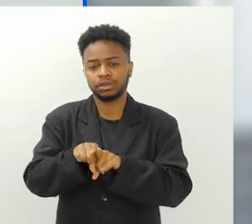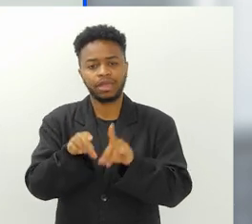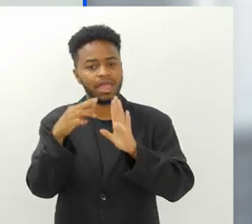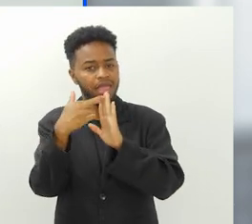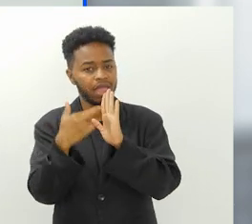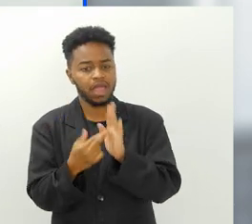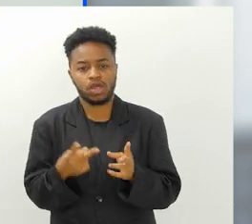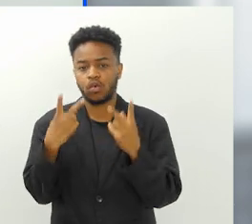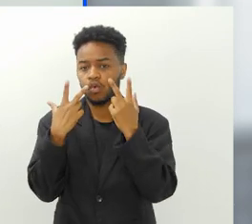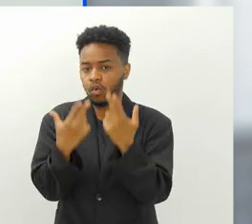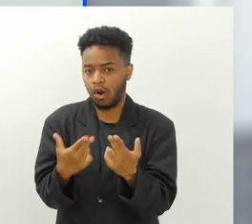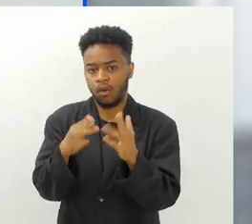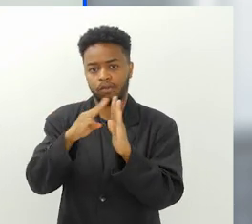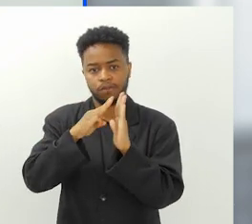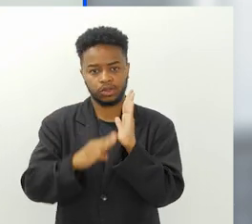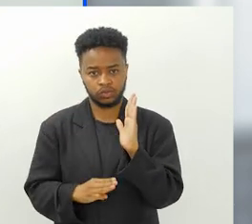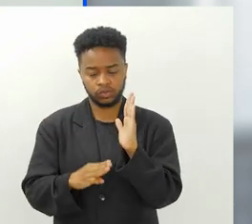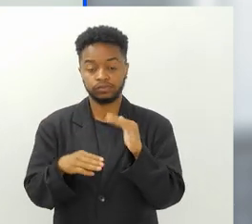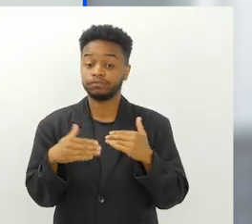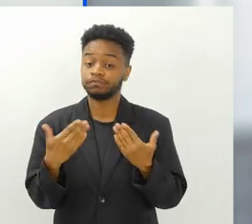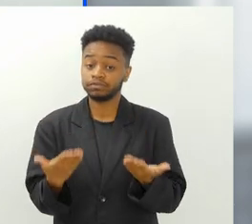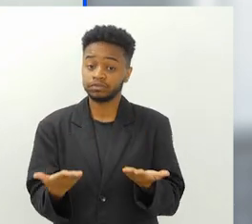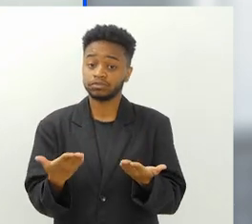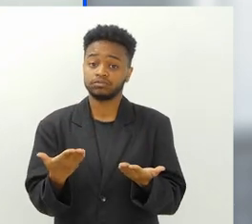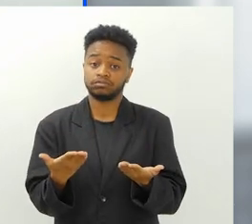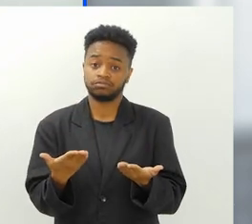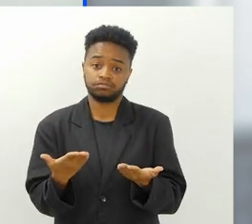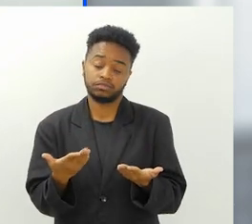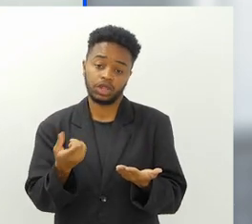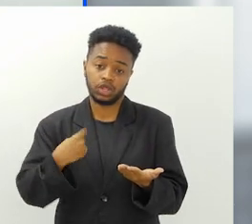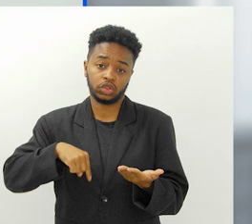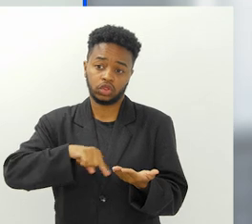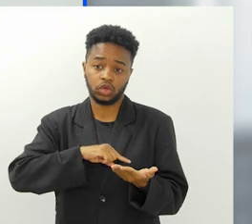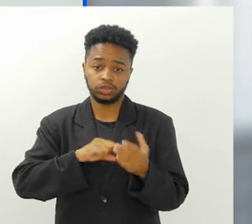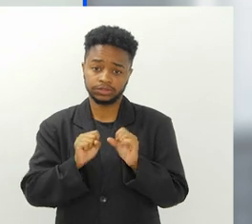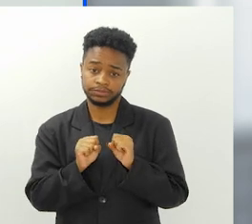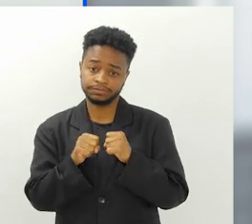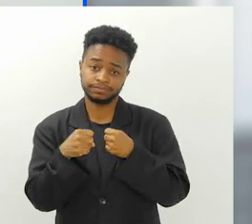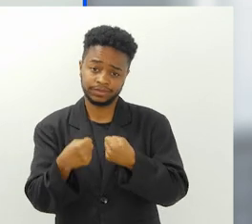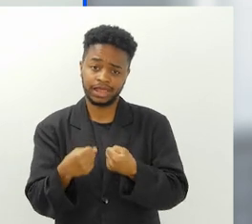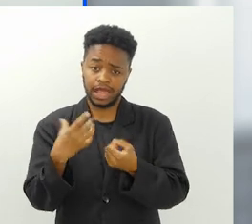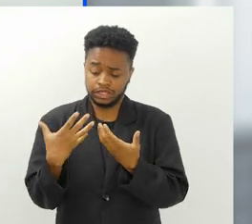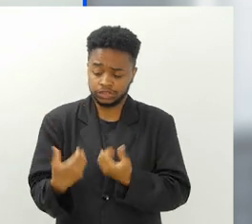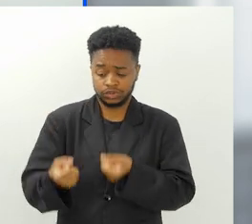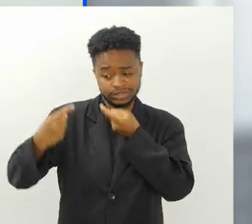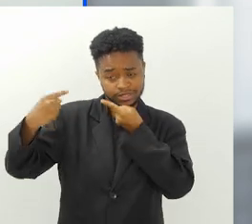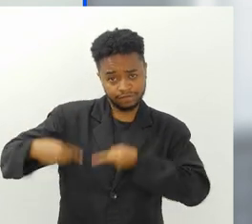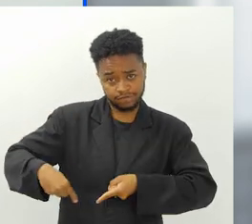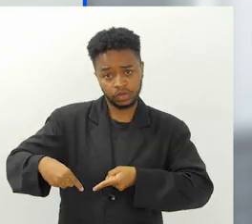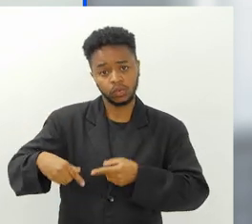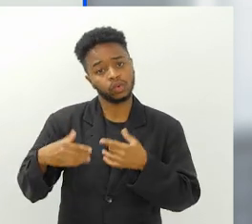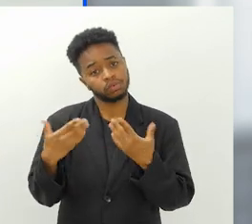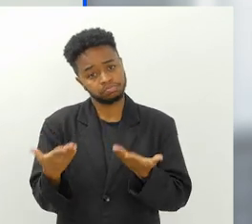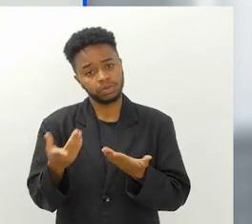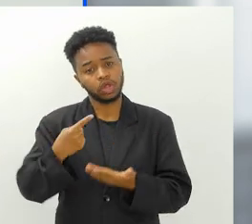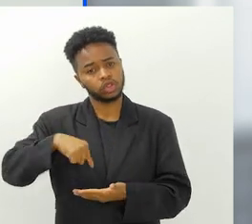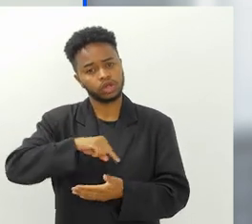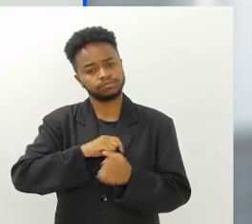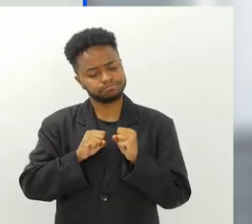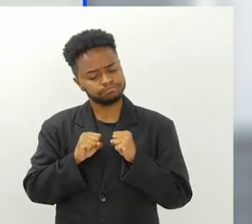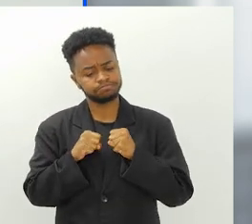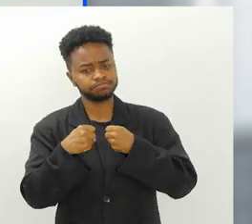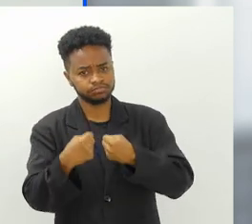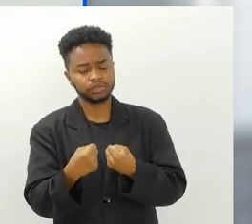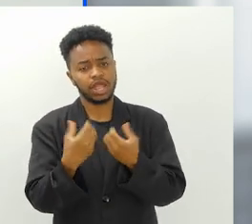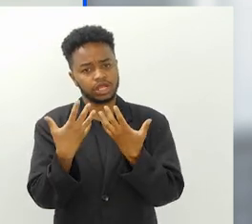na aplicação dessa metodologia. E a gente, enfim, a S. Sheppard adora receber desafios, a gente abraçou